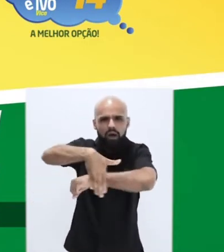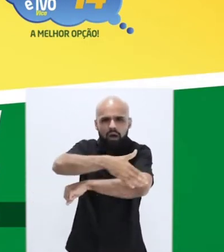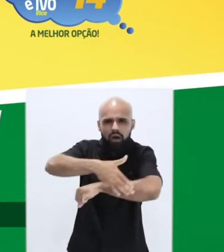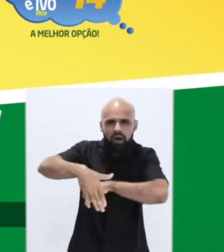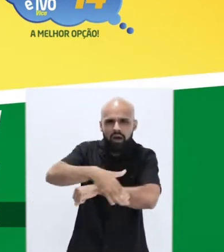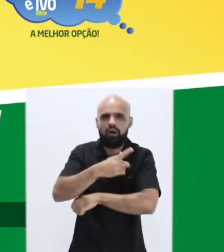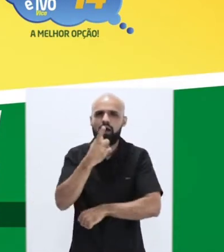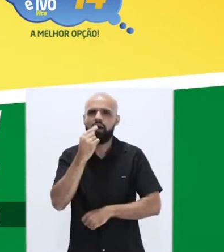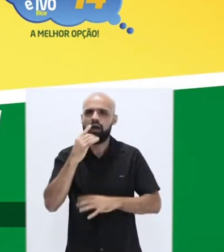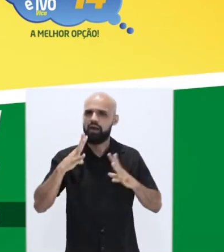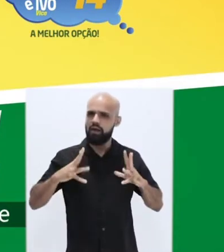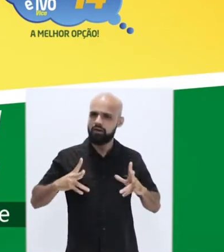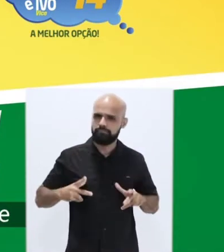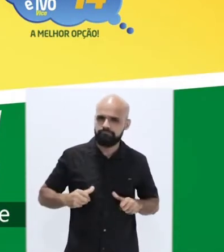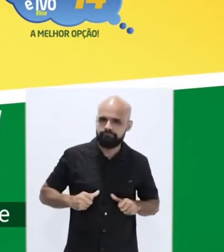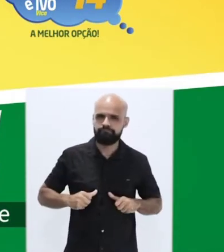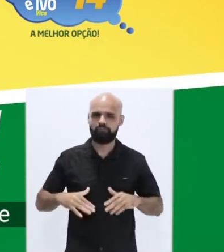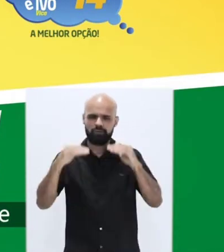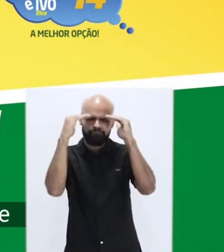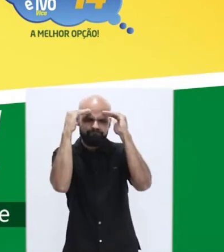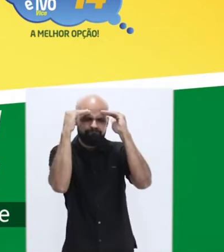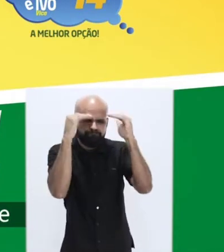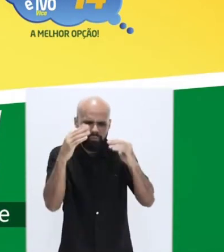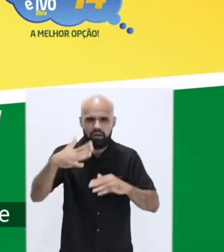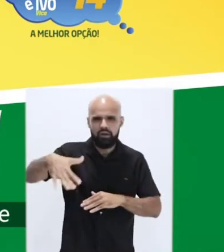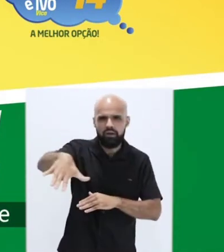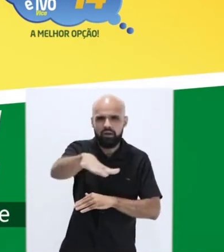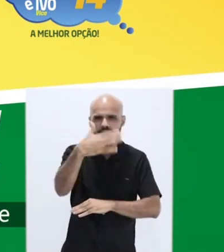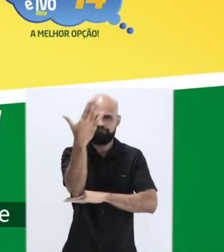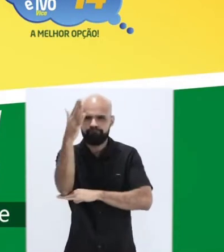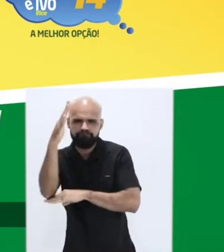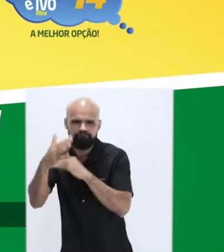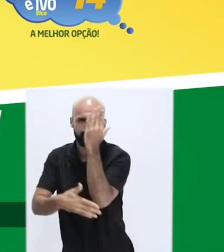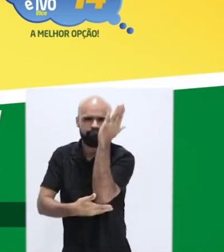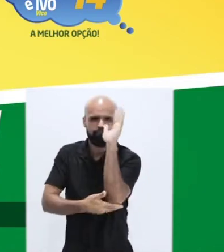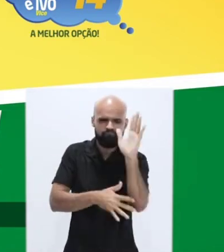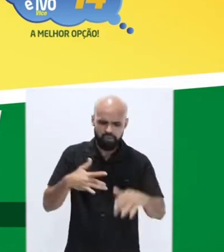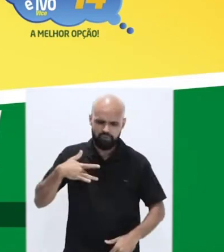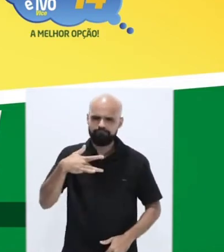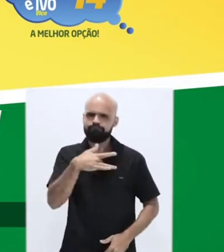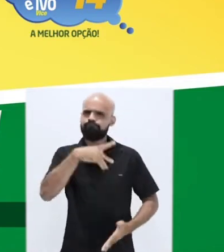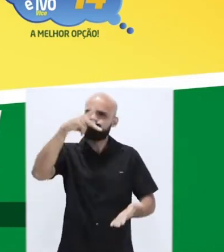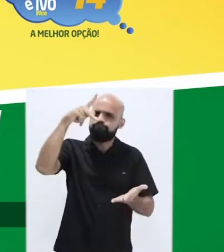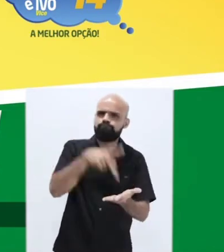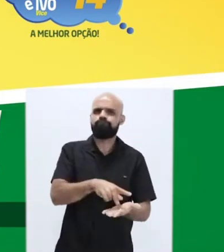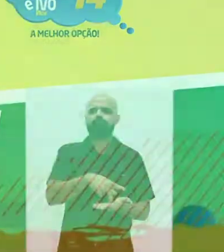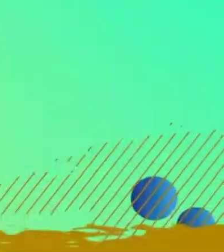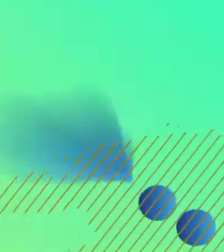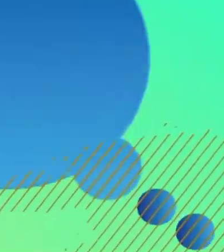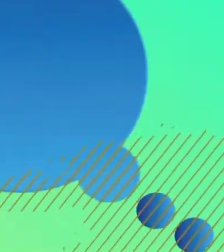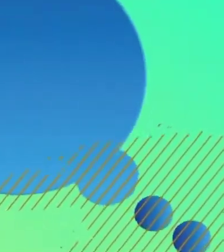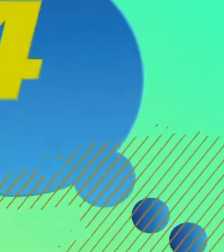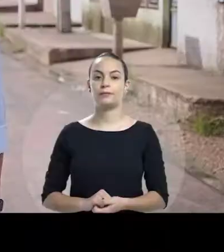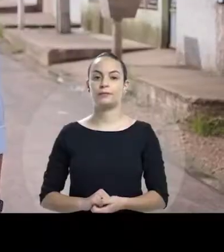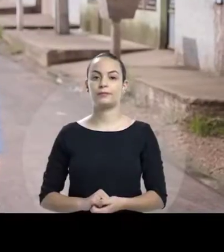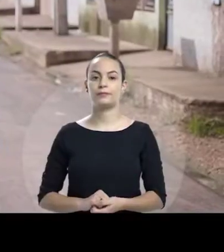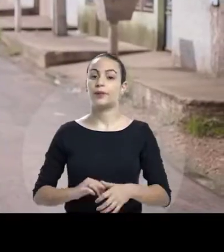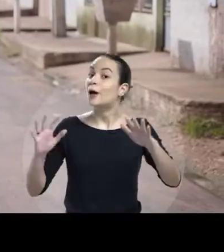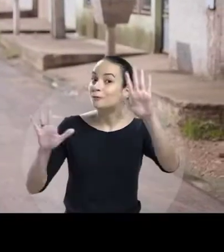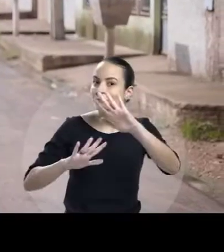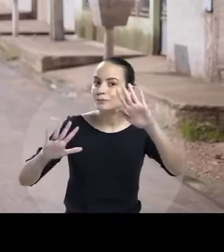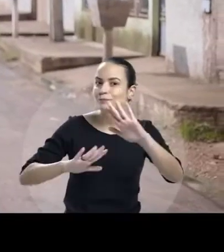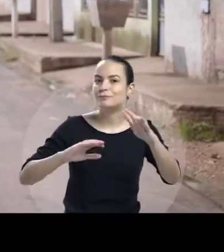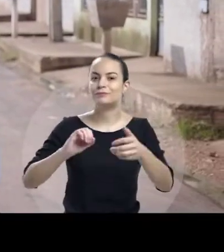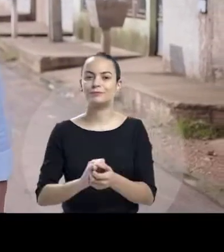básico e água tratada. Só assim respeitaremos o meio ambiente e teremos saúde de verdade. 14, amém!